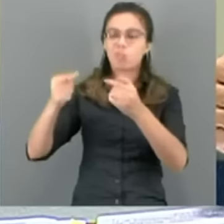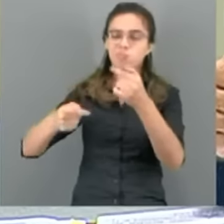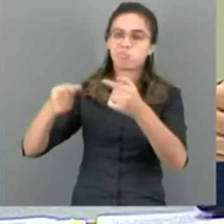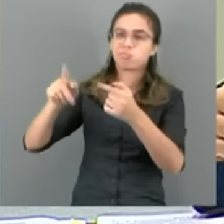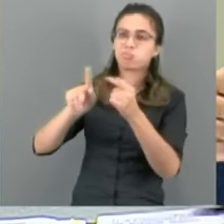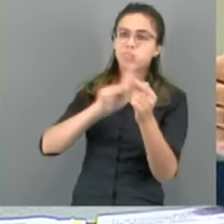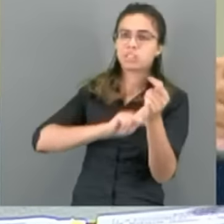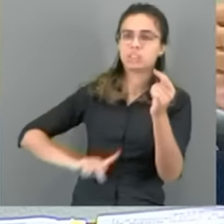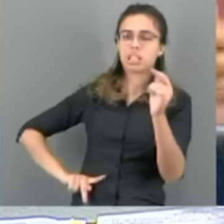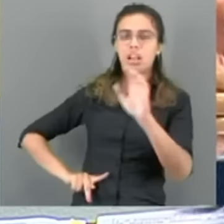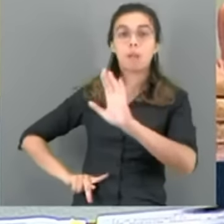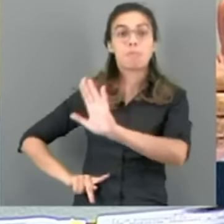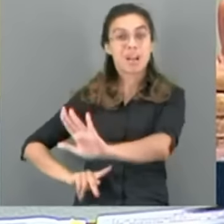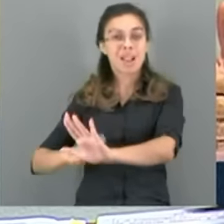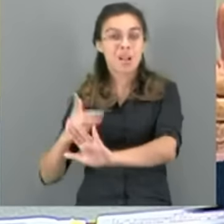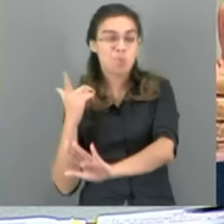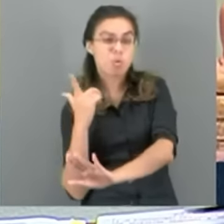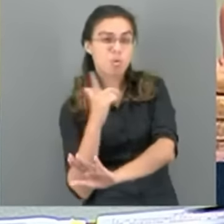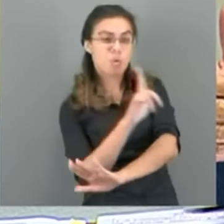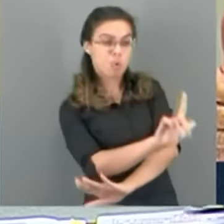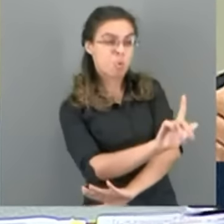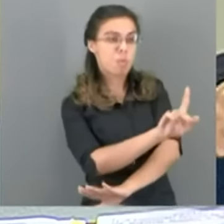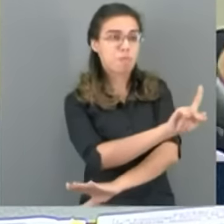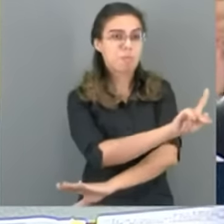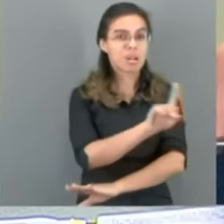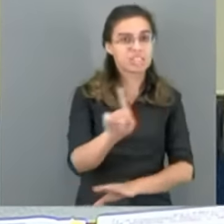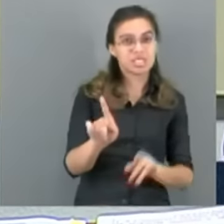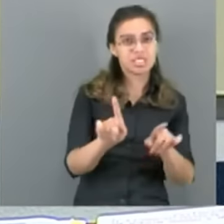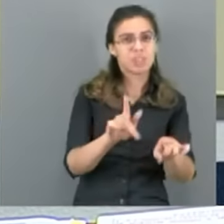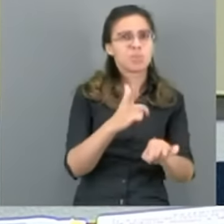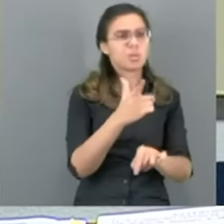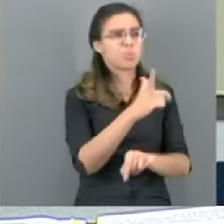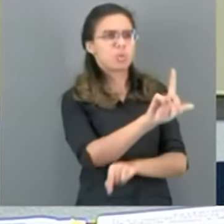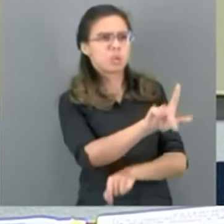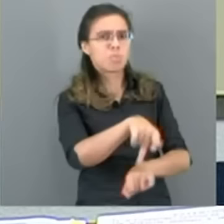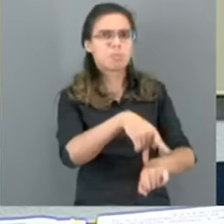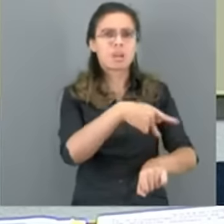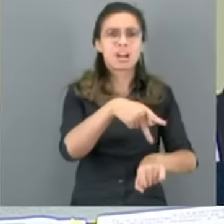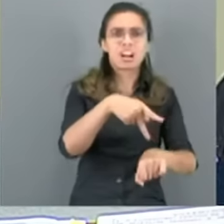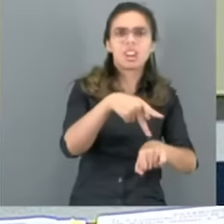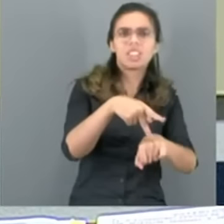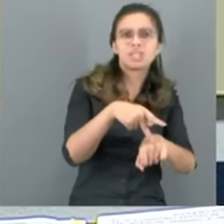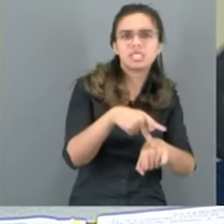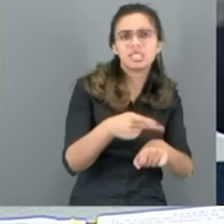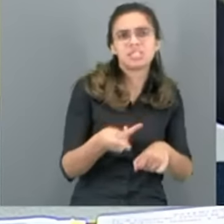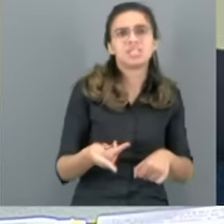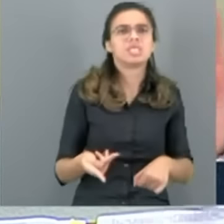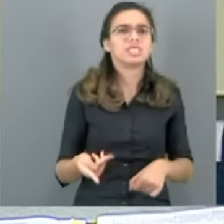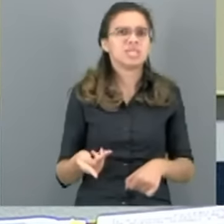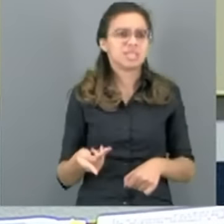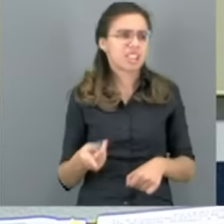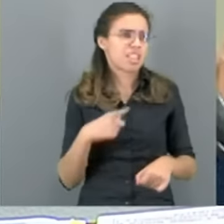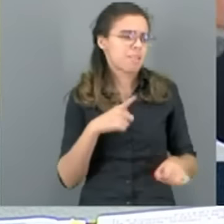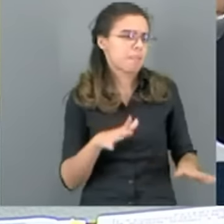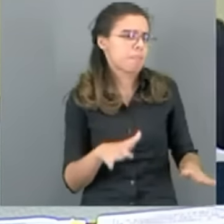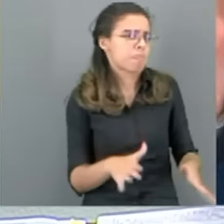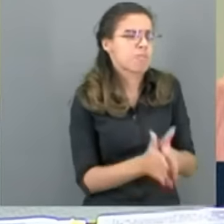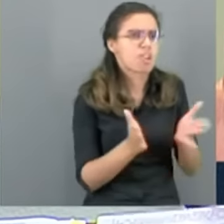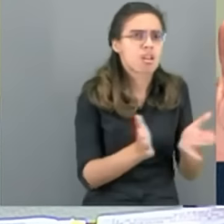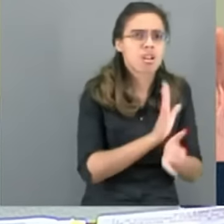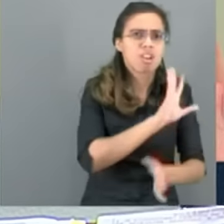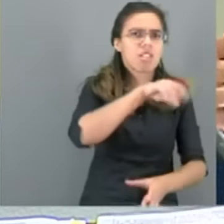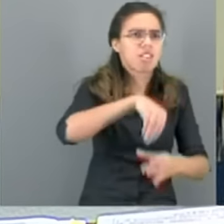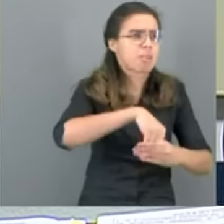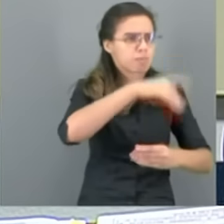permitir que um outro presidente de um país que está na miséria, o povo